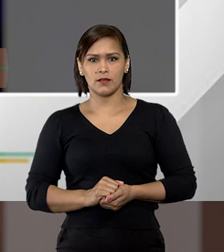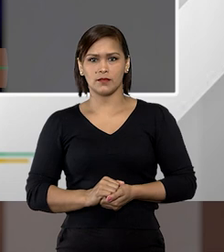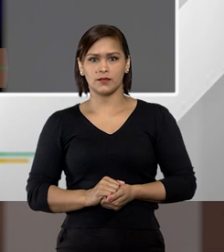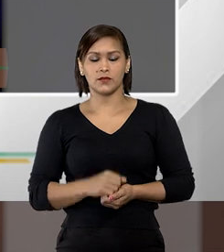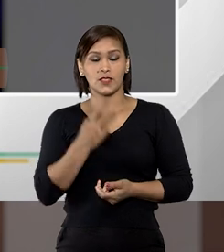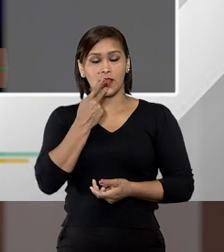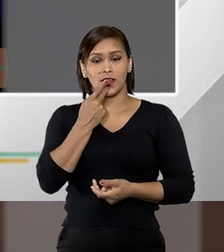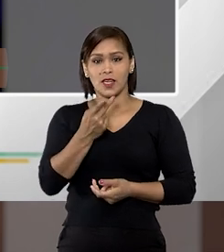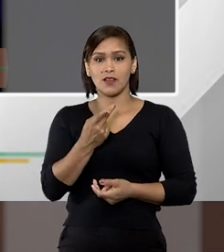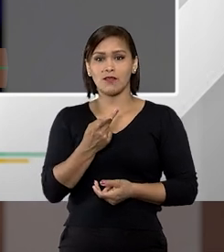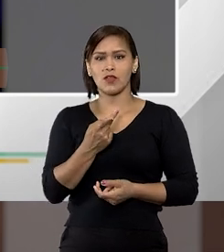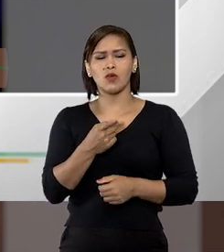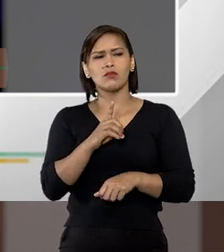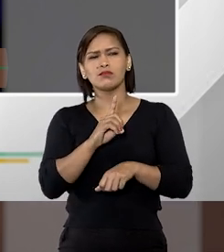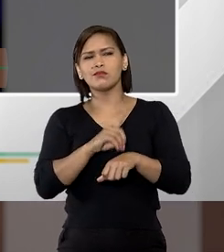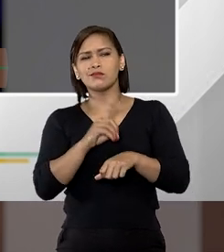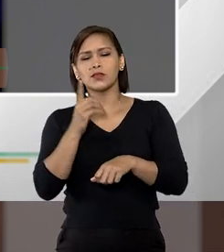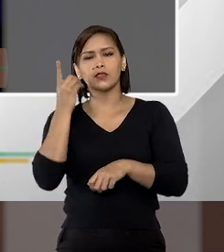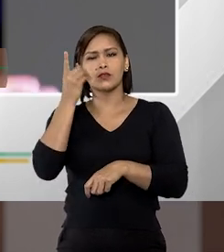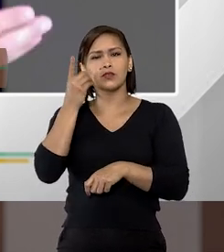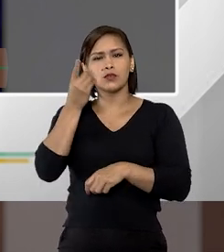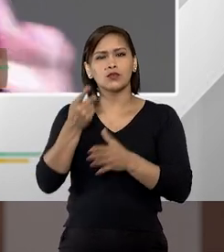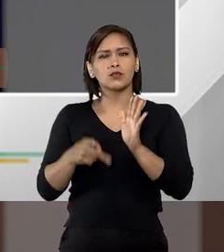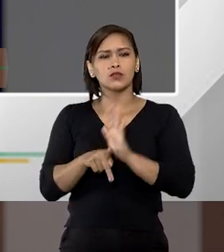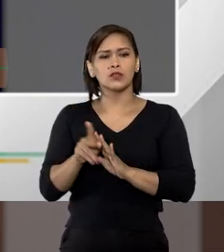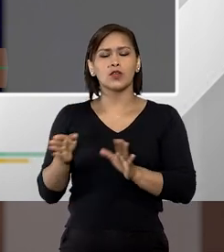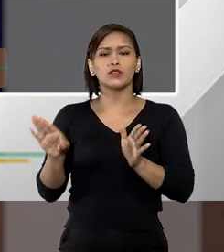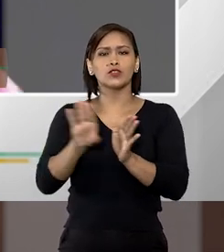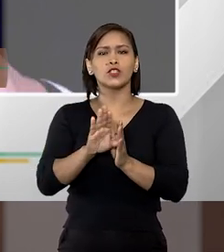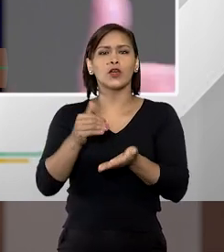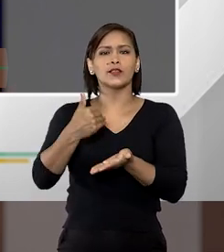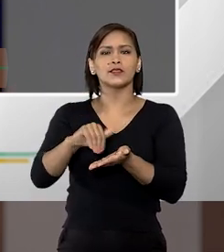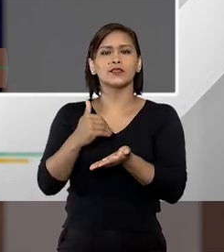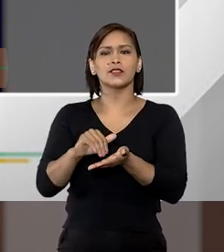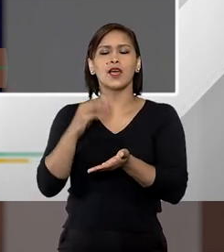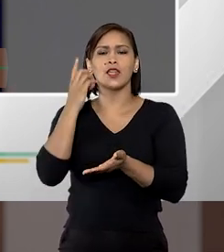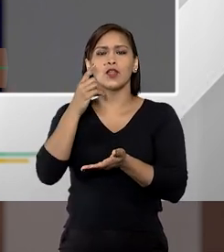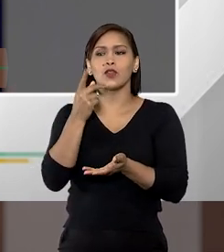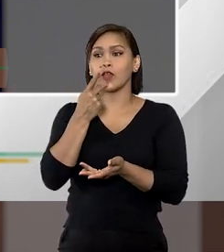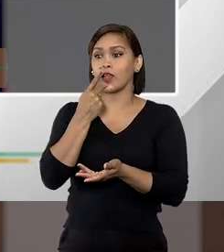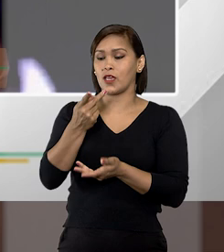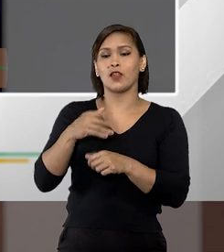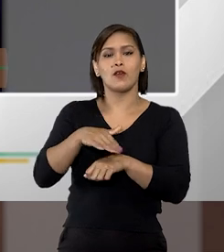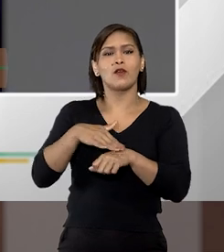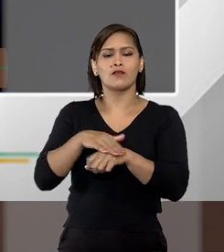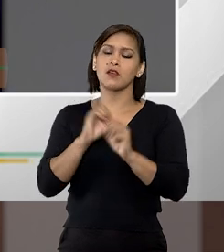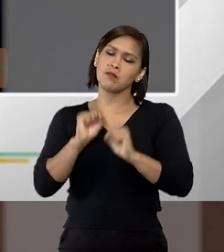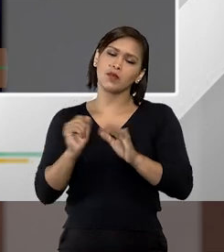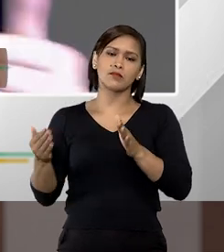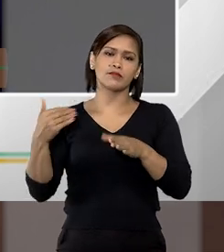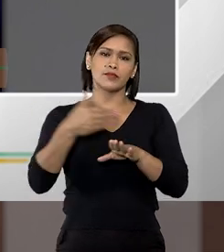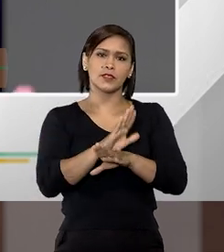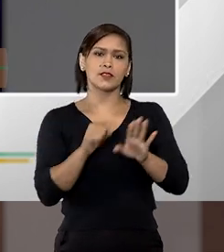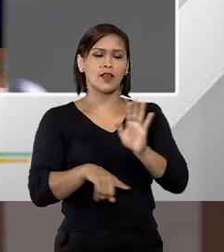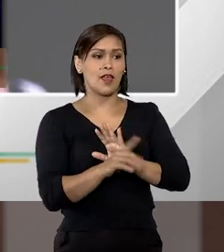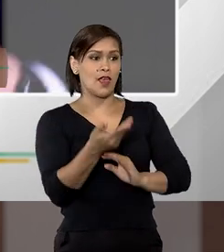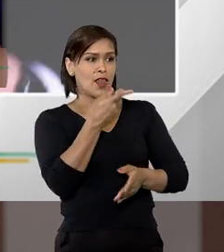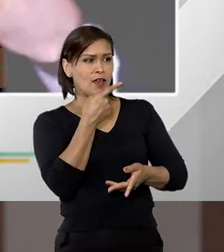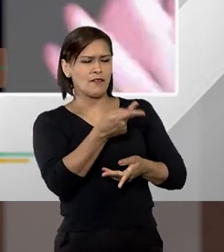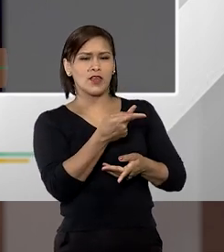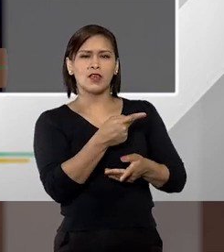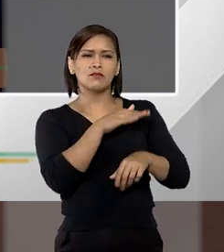e ela disse doutor chegou na secretaria doutor estão querendo falar com o senhor na secretaria não pode pedir para entrar e ela veio